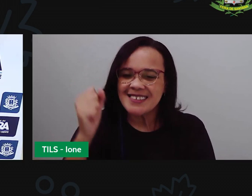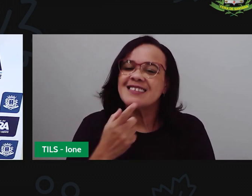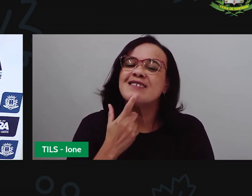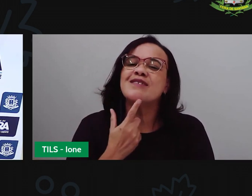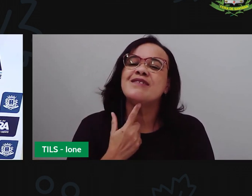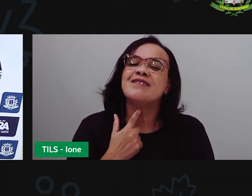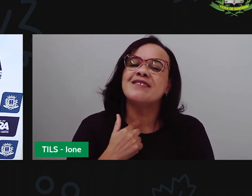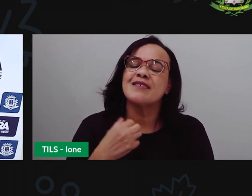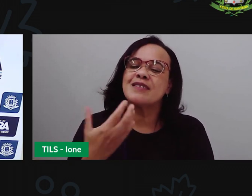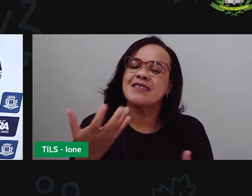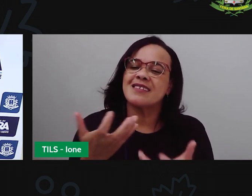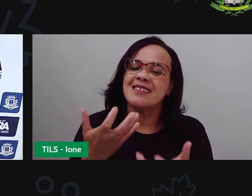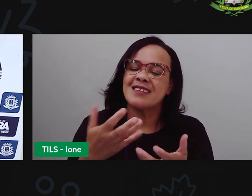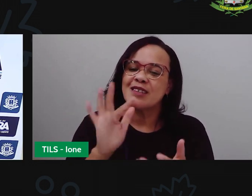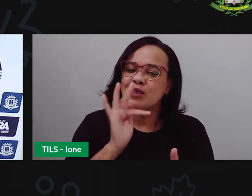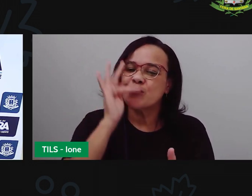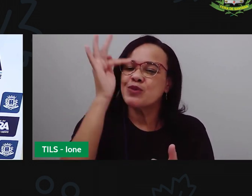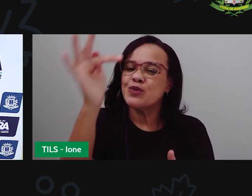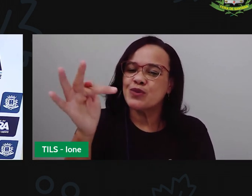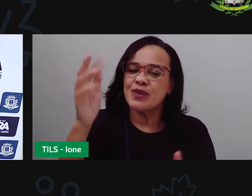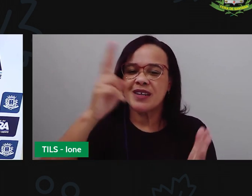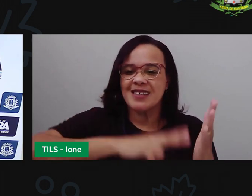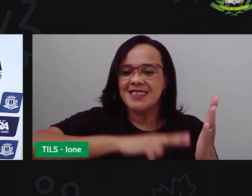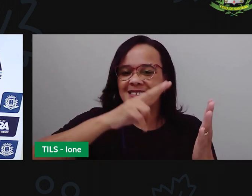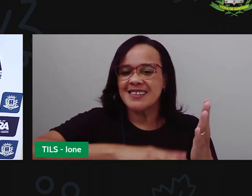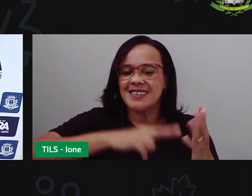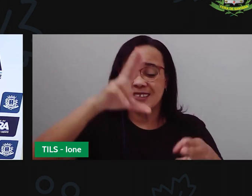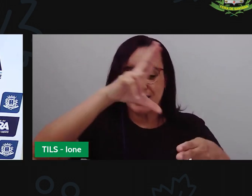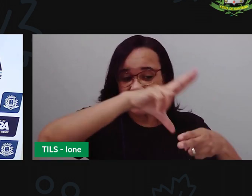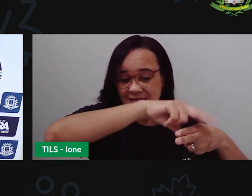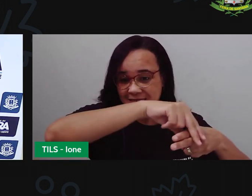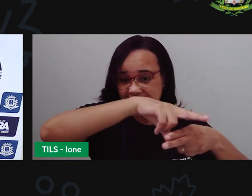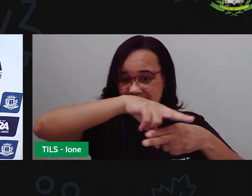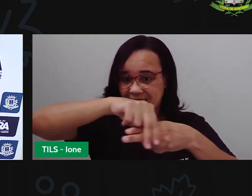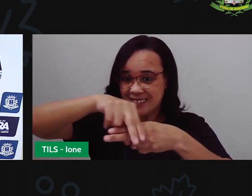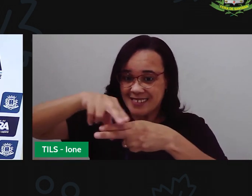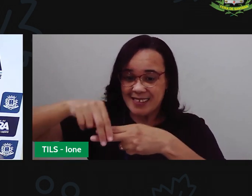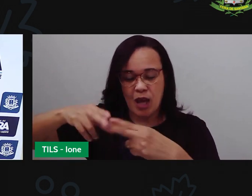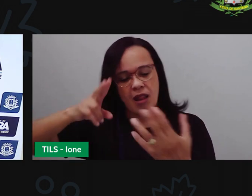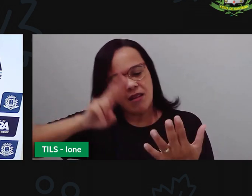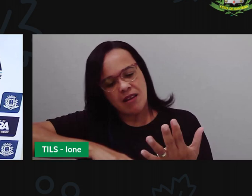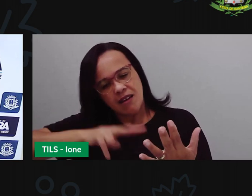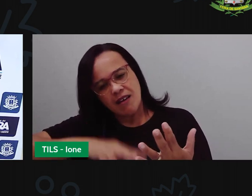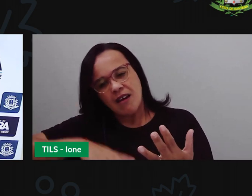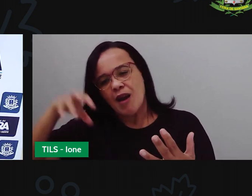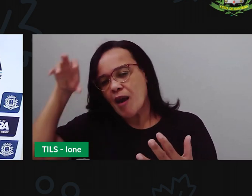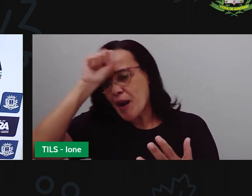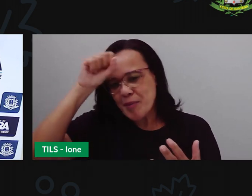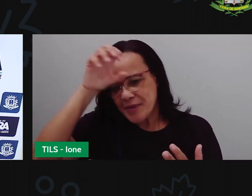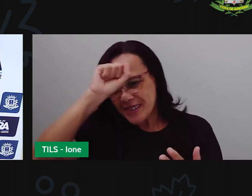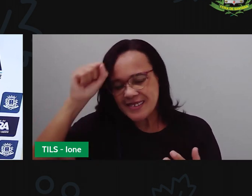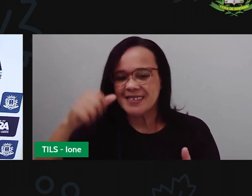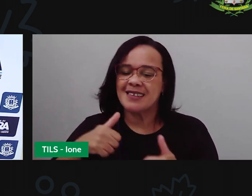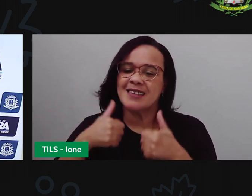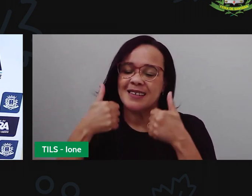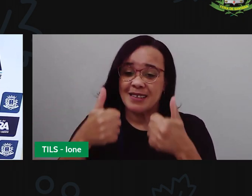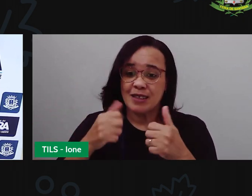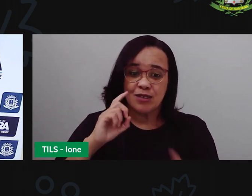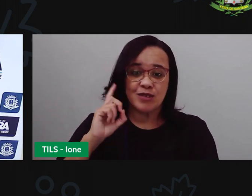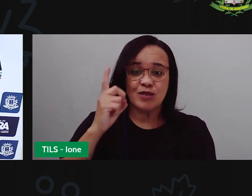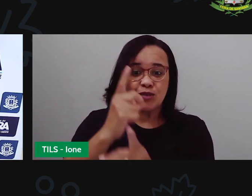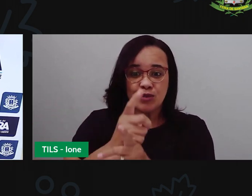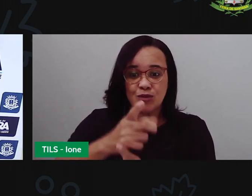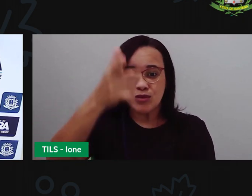conhecer mais sobre literatura de cordel, com vontade de ler, de aprender. Nos vemos no próximo